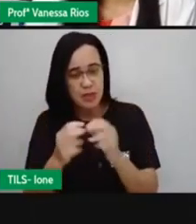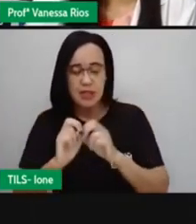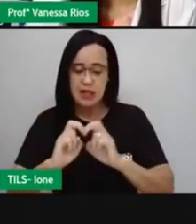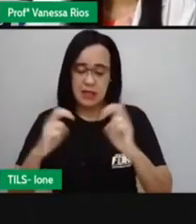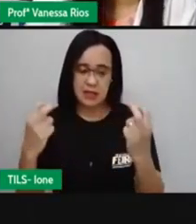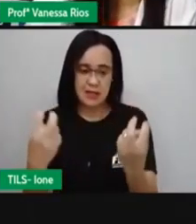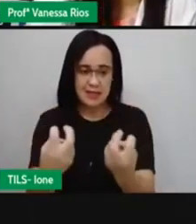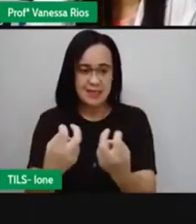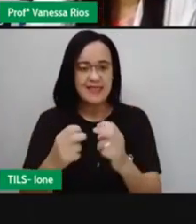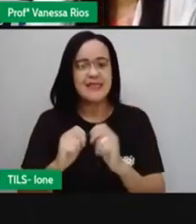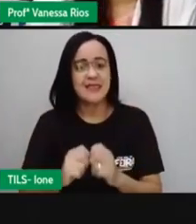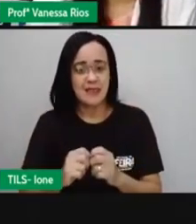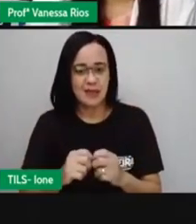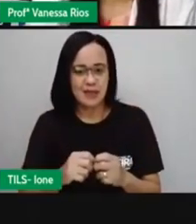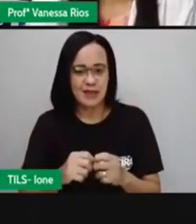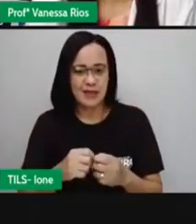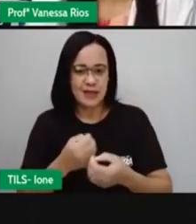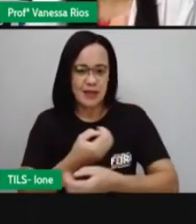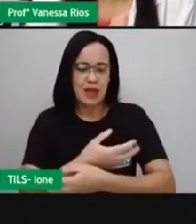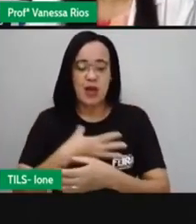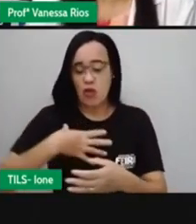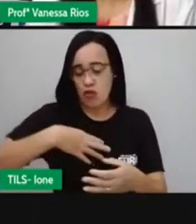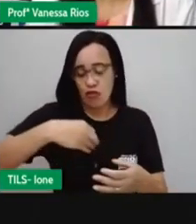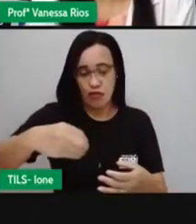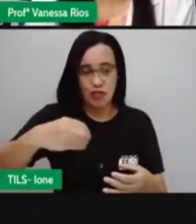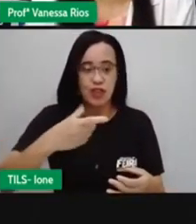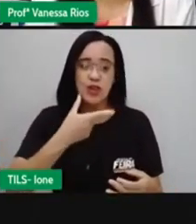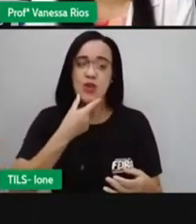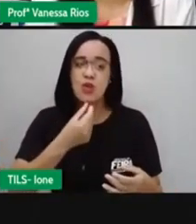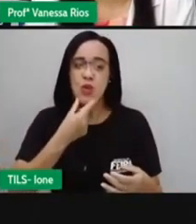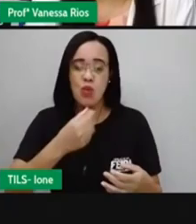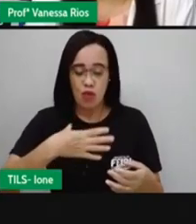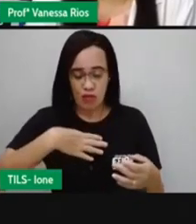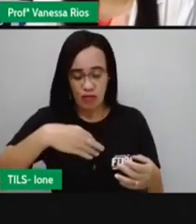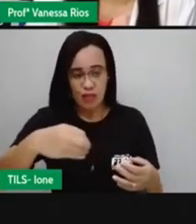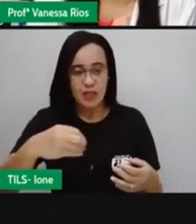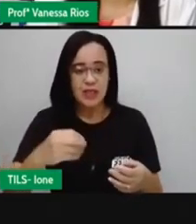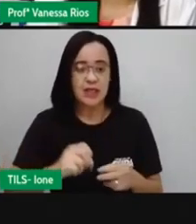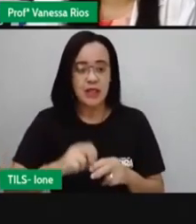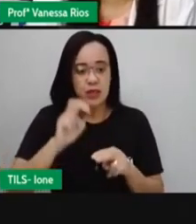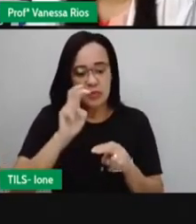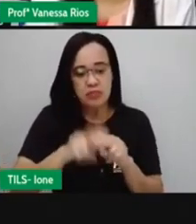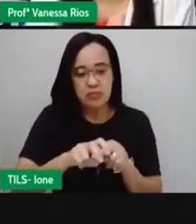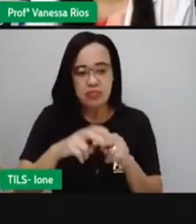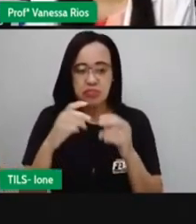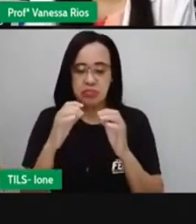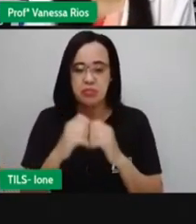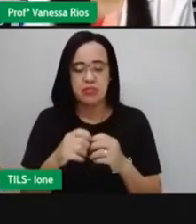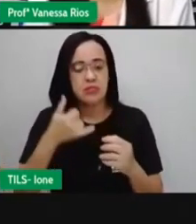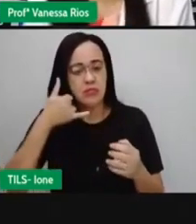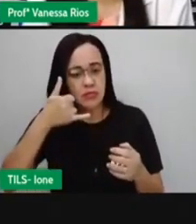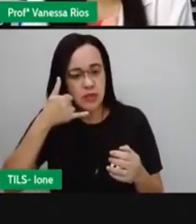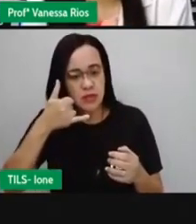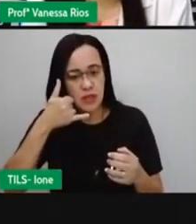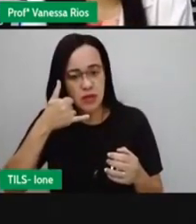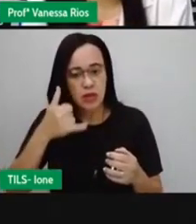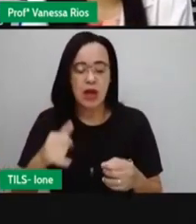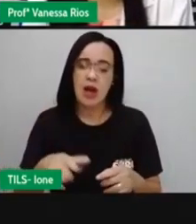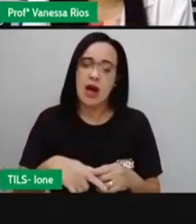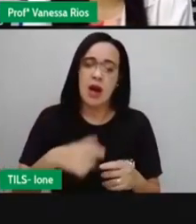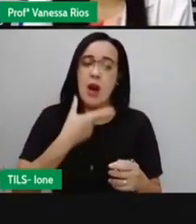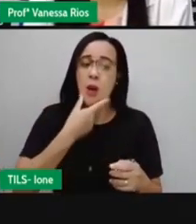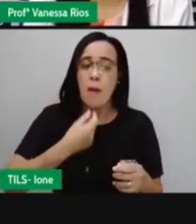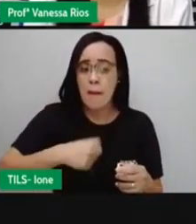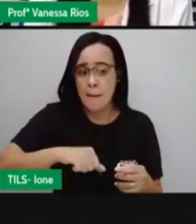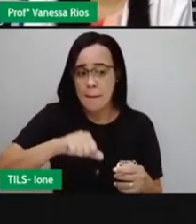A criança aí, ou o filho, né? Provavelmente o filho está aqui com o celular na mão, o pai também com o celular